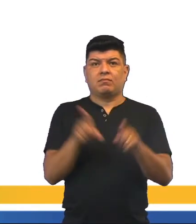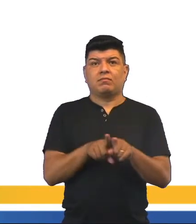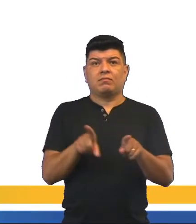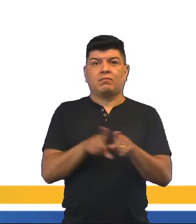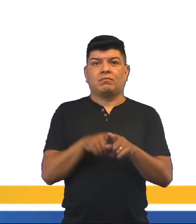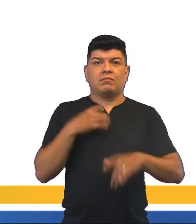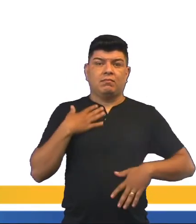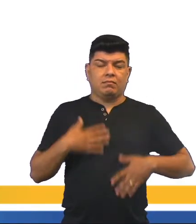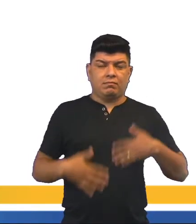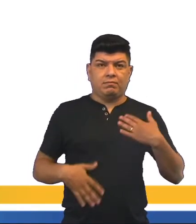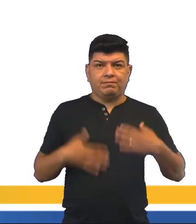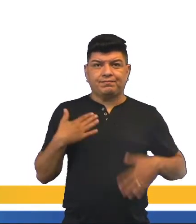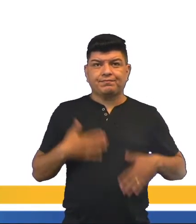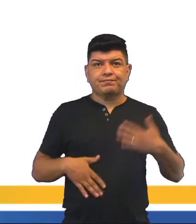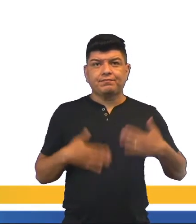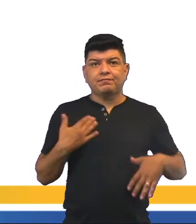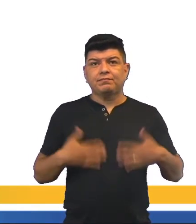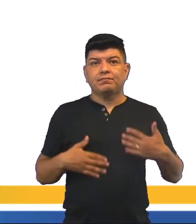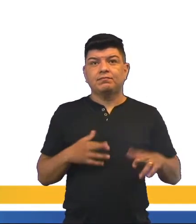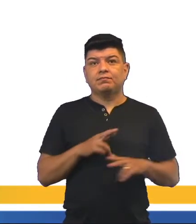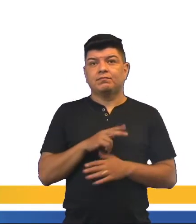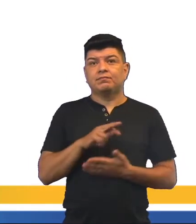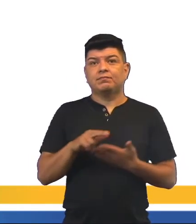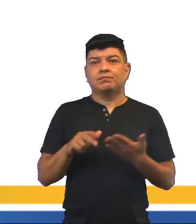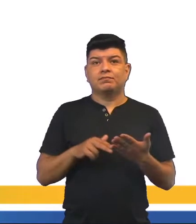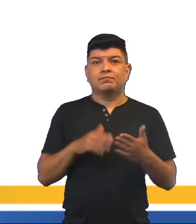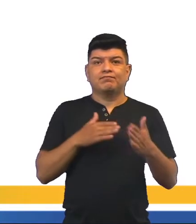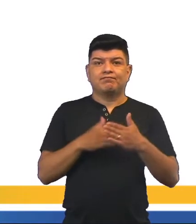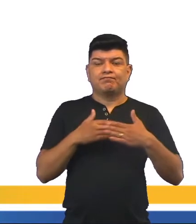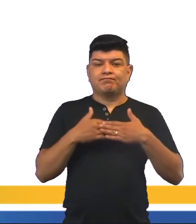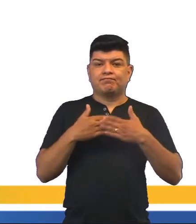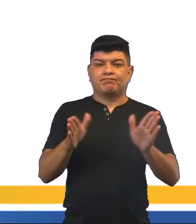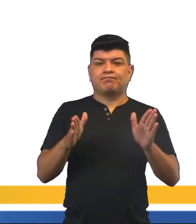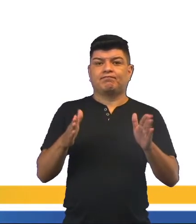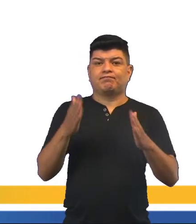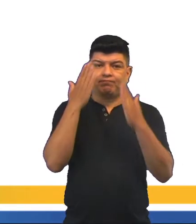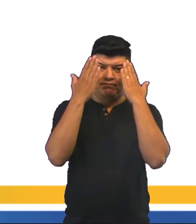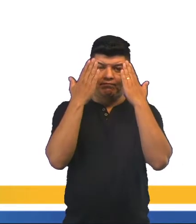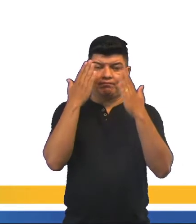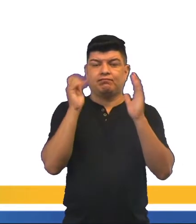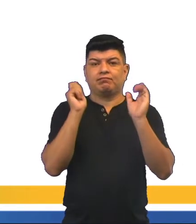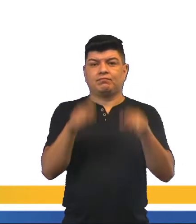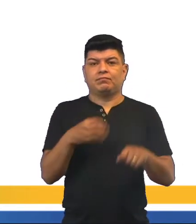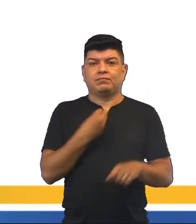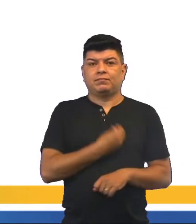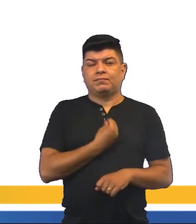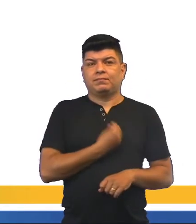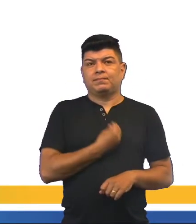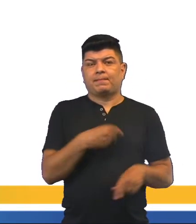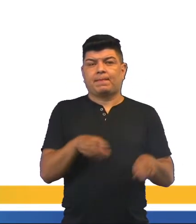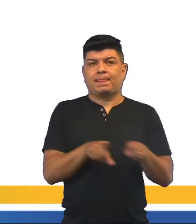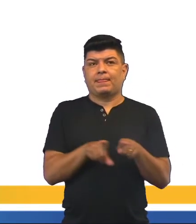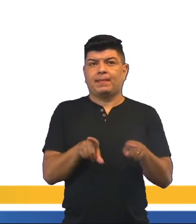e físicas, né? E quebra de diversos bloqueios psicológicos, possibilita convívio, né? E o